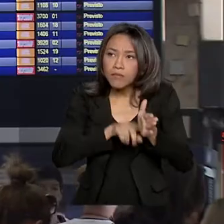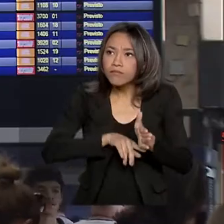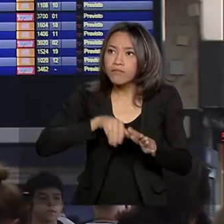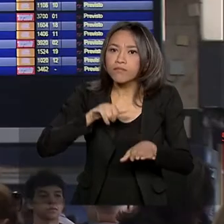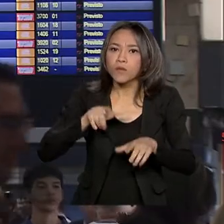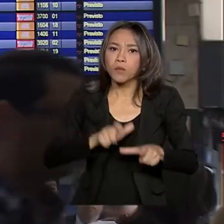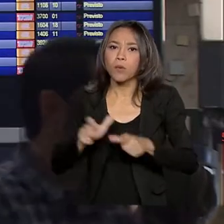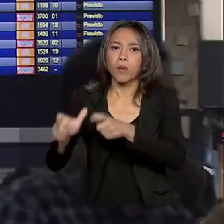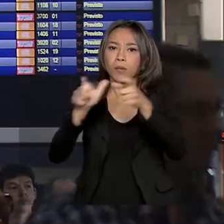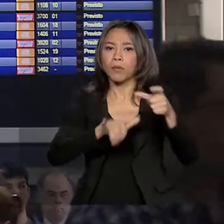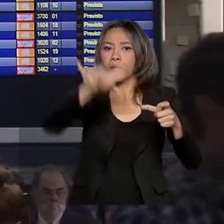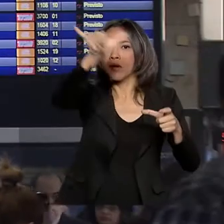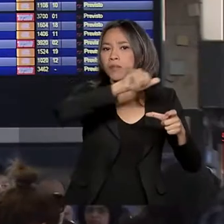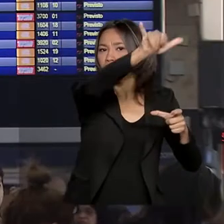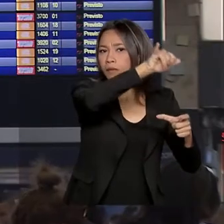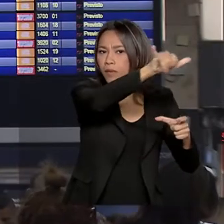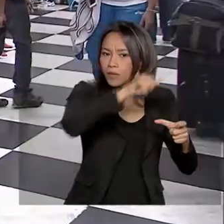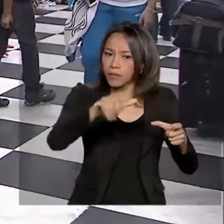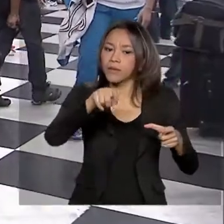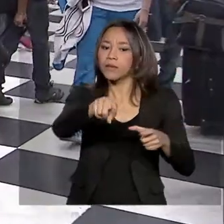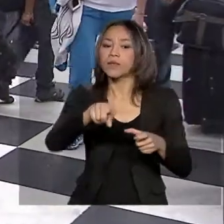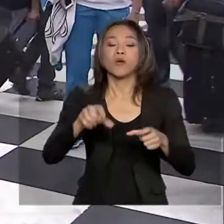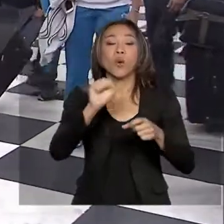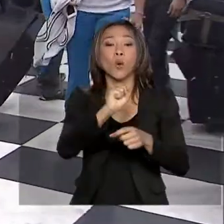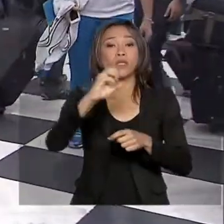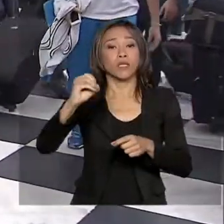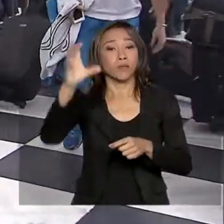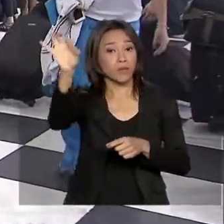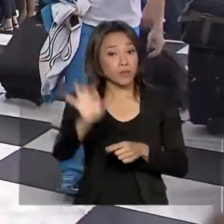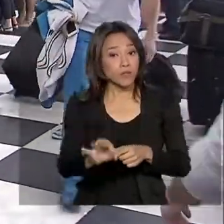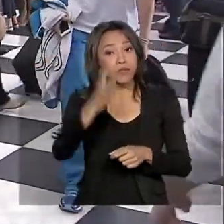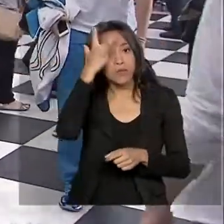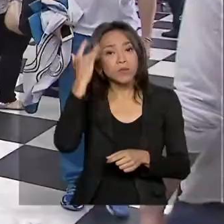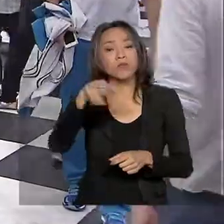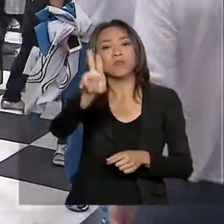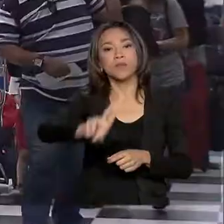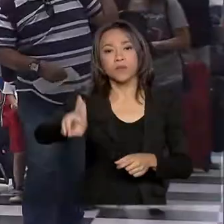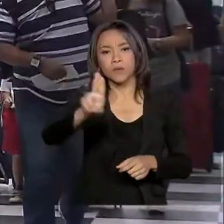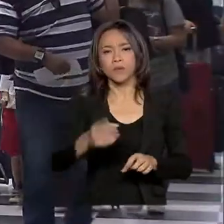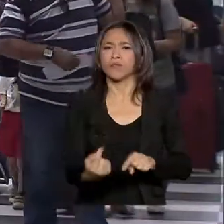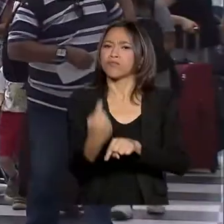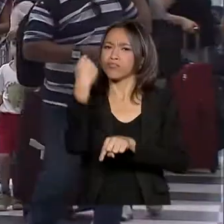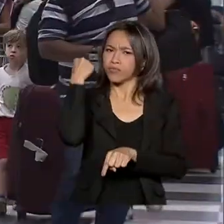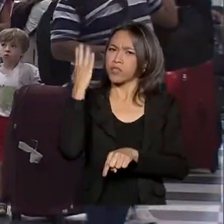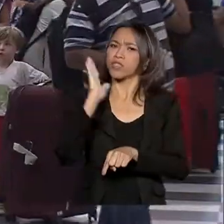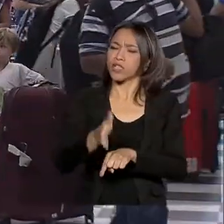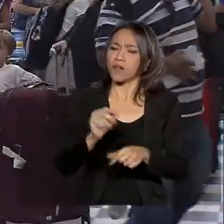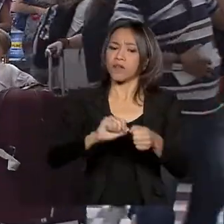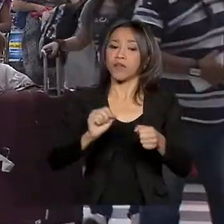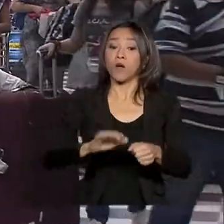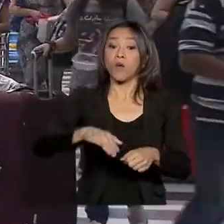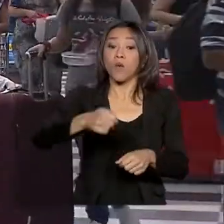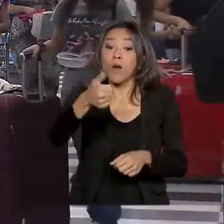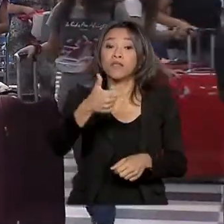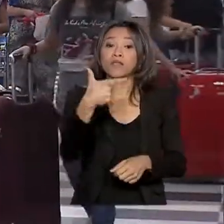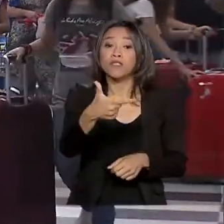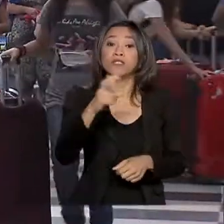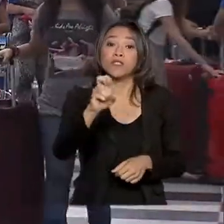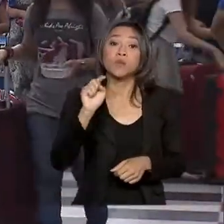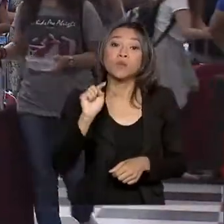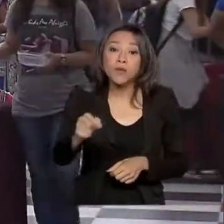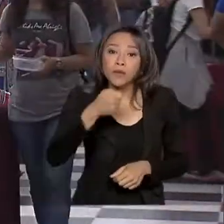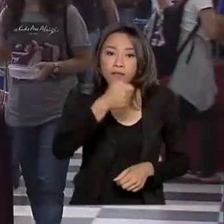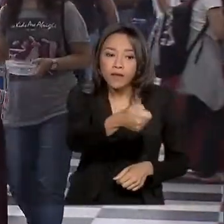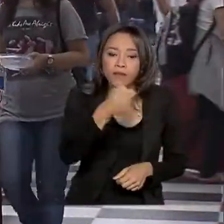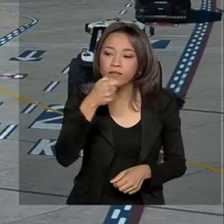87% do total de passageiros transportados no Brasil. Foram realizadas quase 25 mil entrevistas com